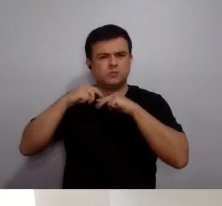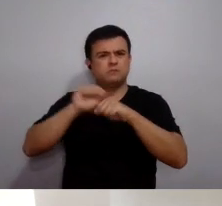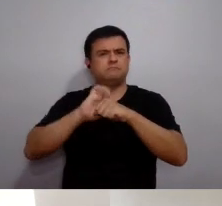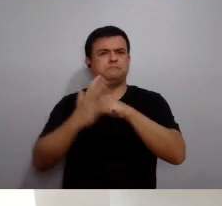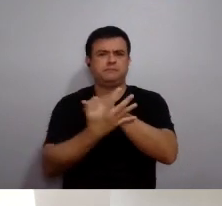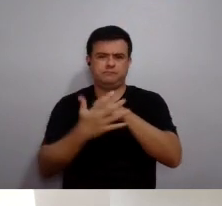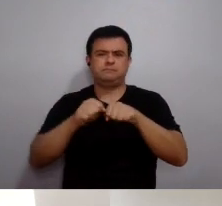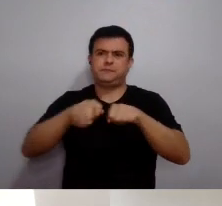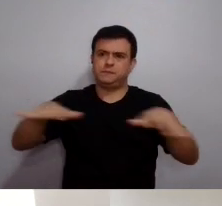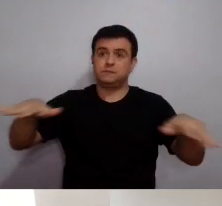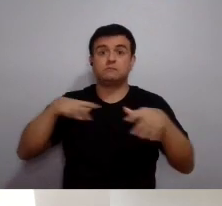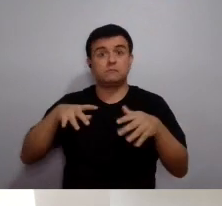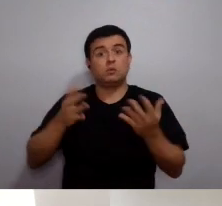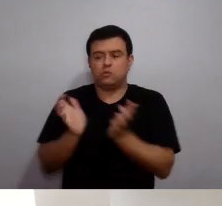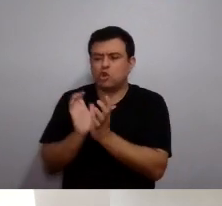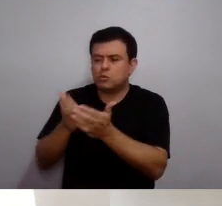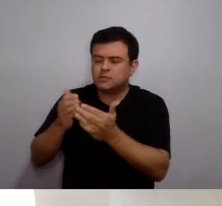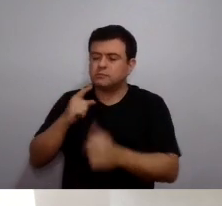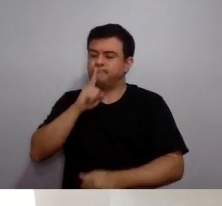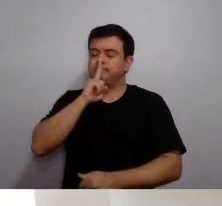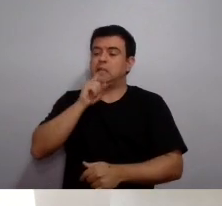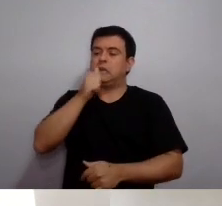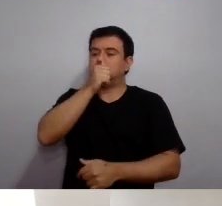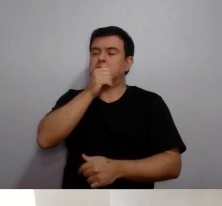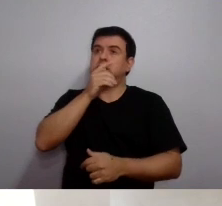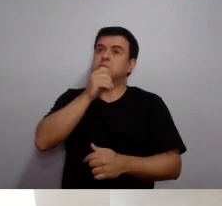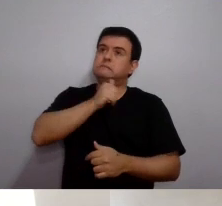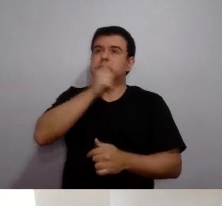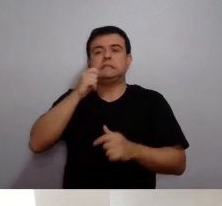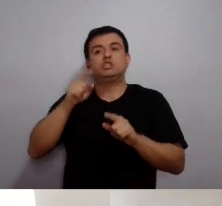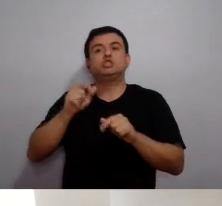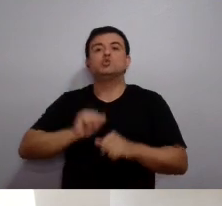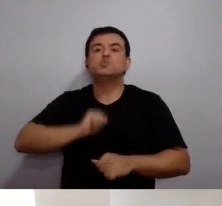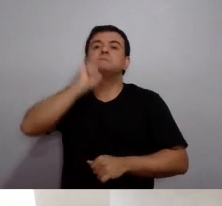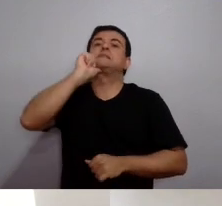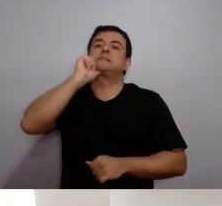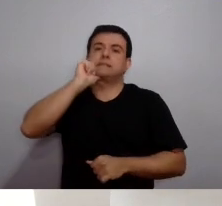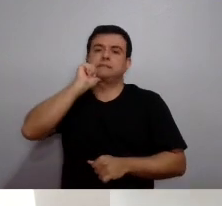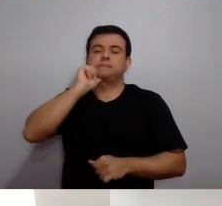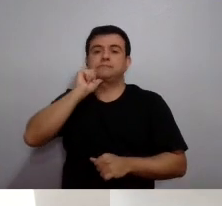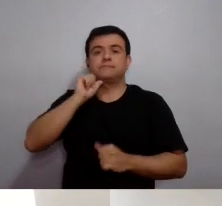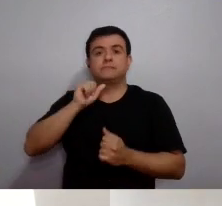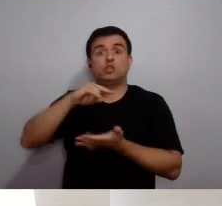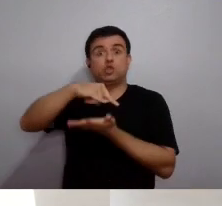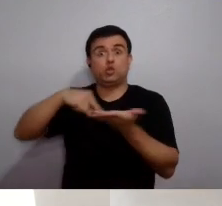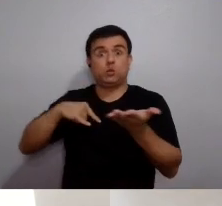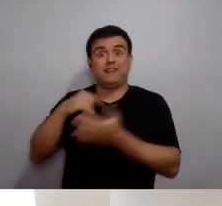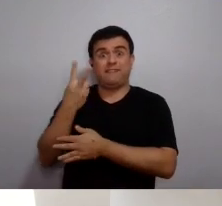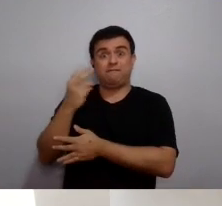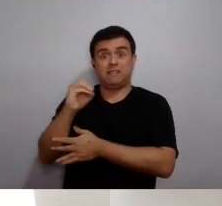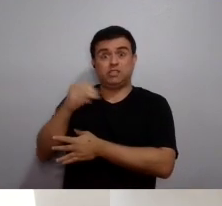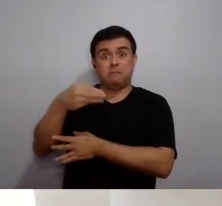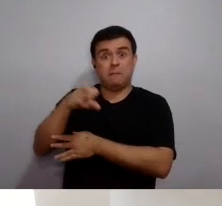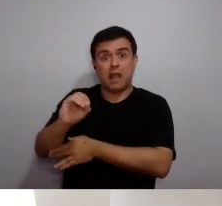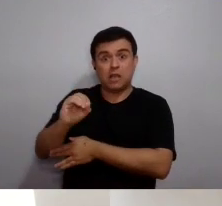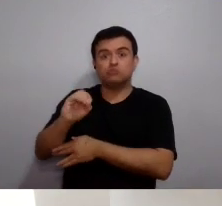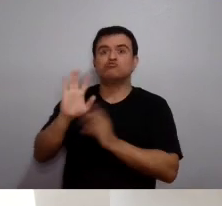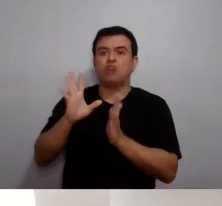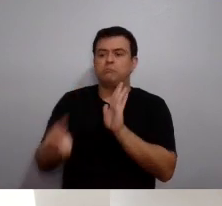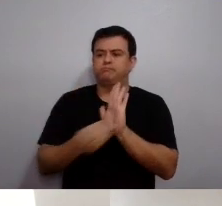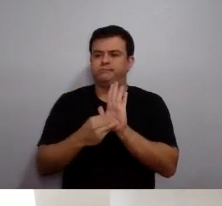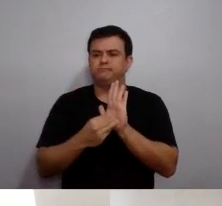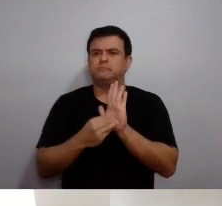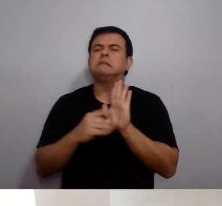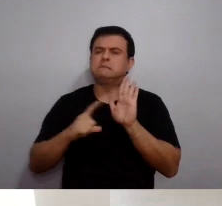administração central, em função da pandemia, a comissão achou por bem suspender as eleições, e naquele ofício de 20 de março, já